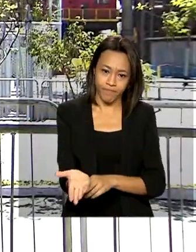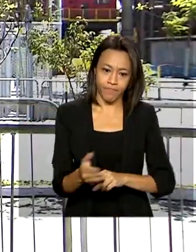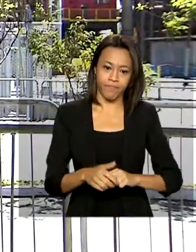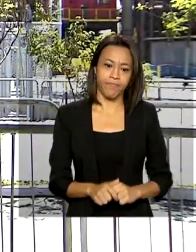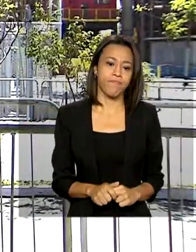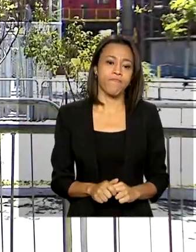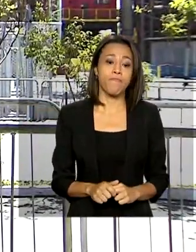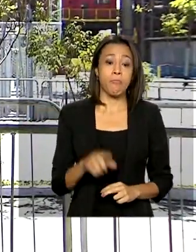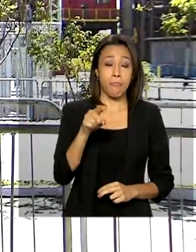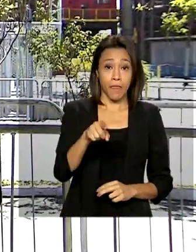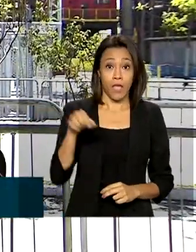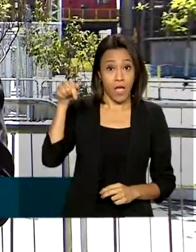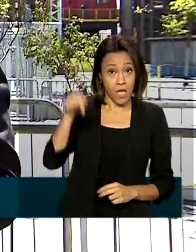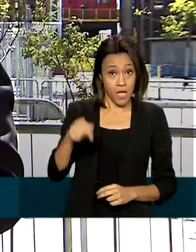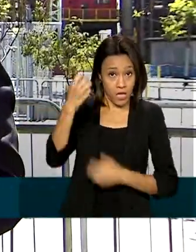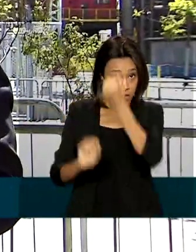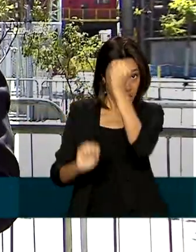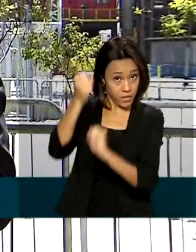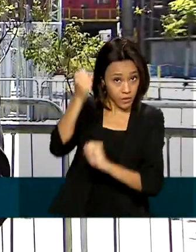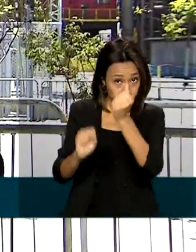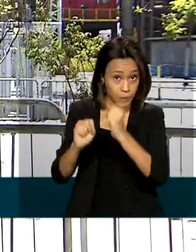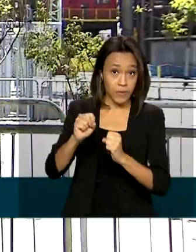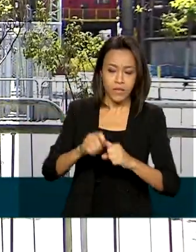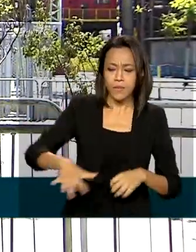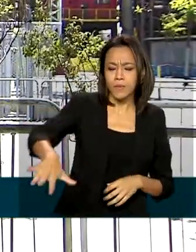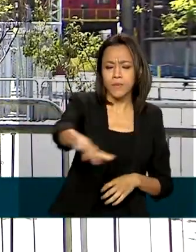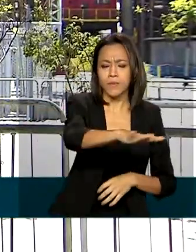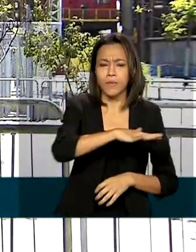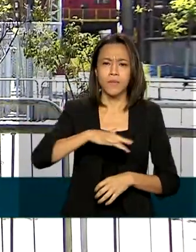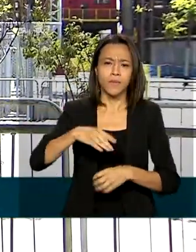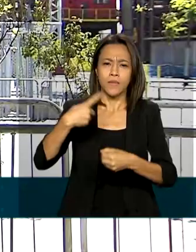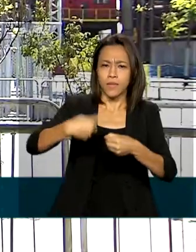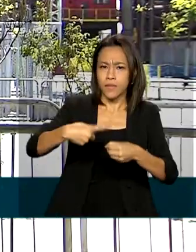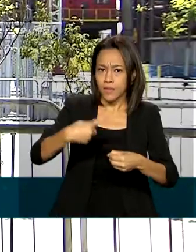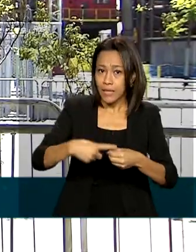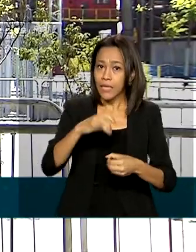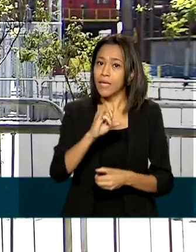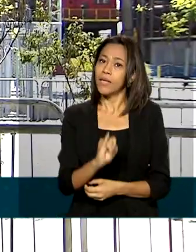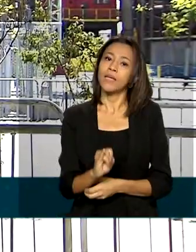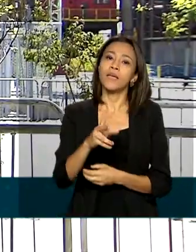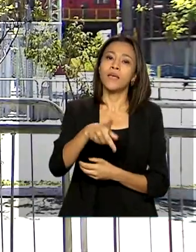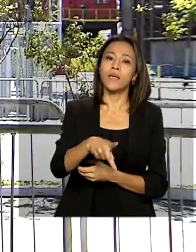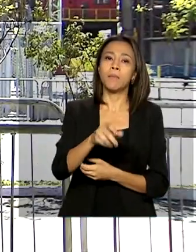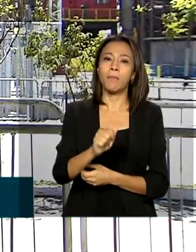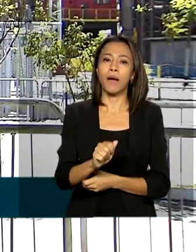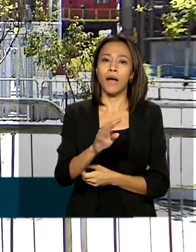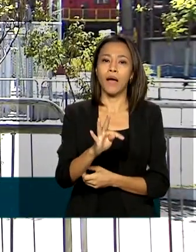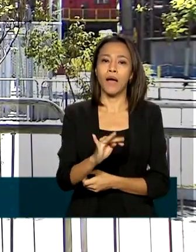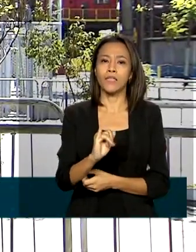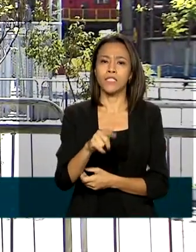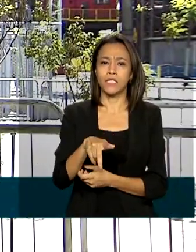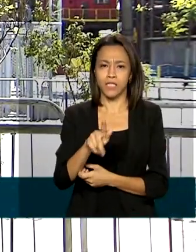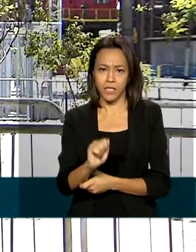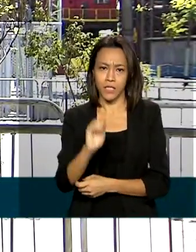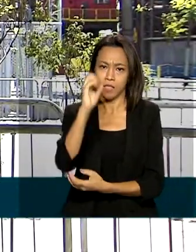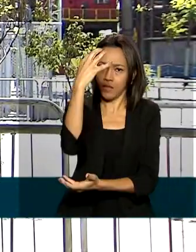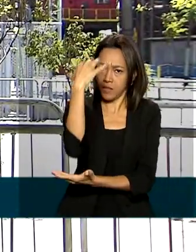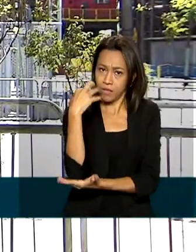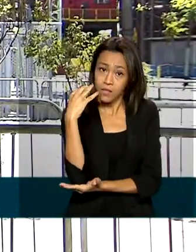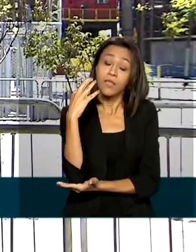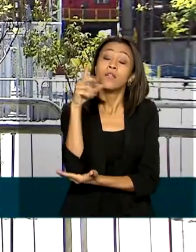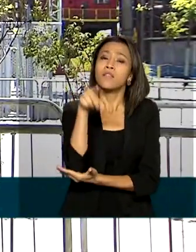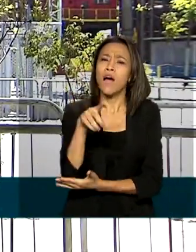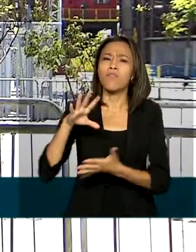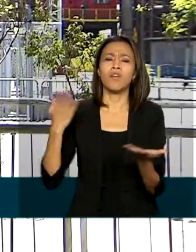O Alto Forno 1 da Uzi Minas, aqui em Ipatinga, no Vale do Aço de Minas Gerais, estava desligado desde o mês de abril, porque as encomendas do